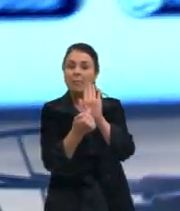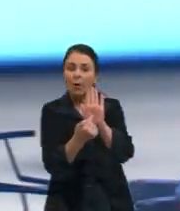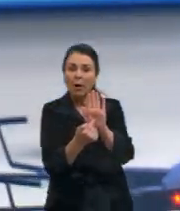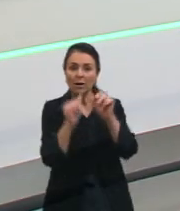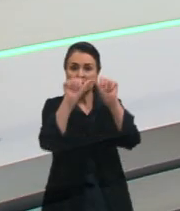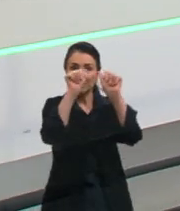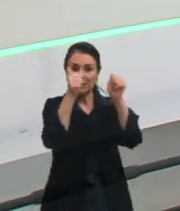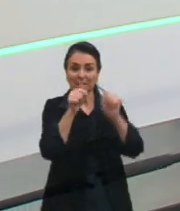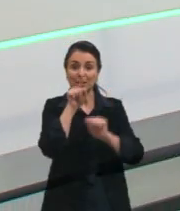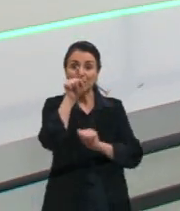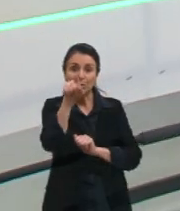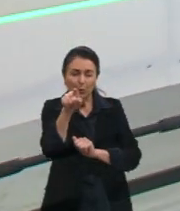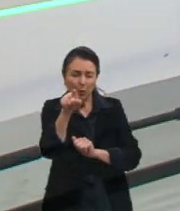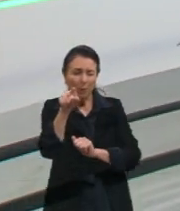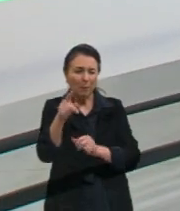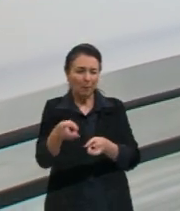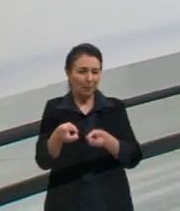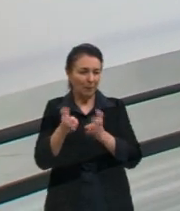observarem,